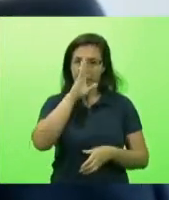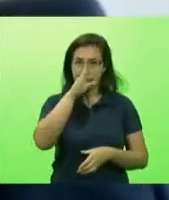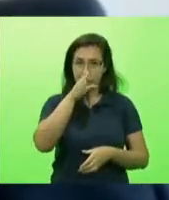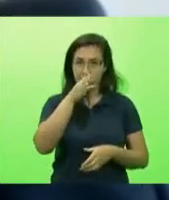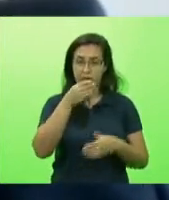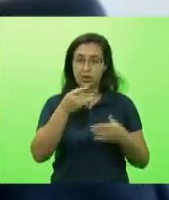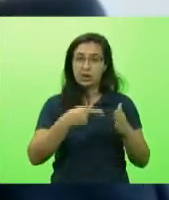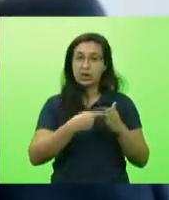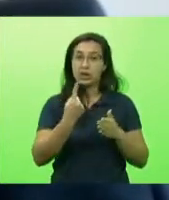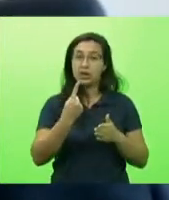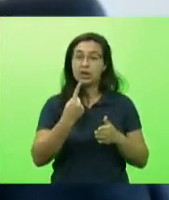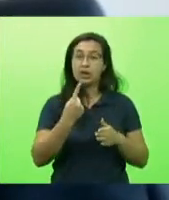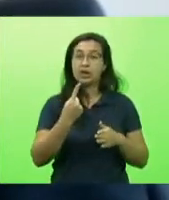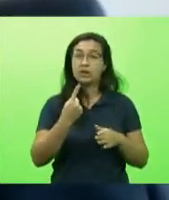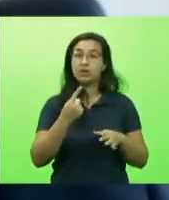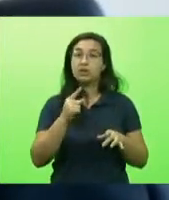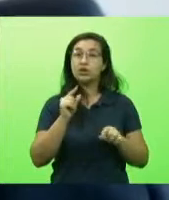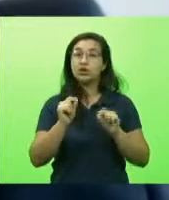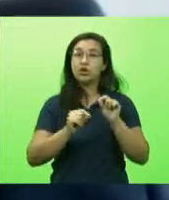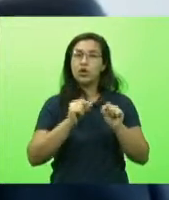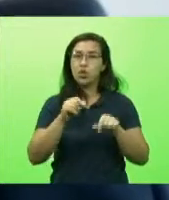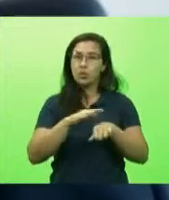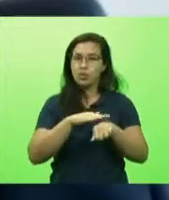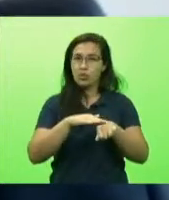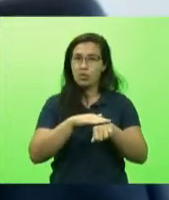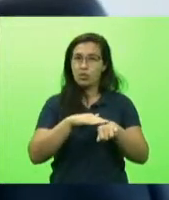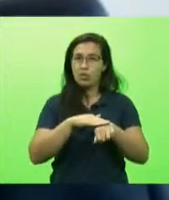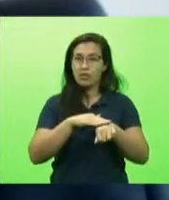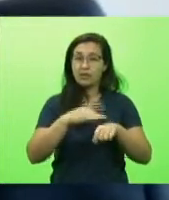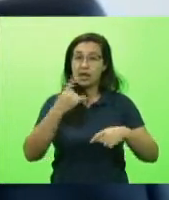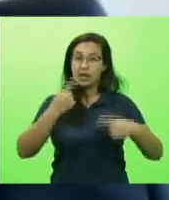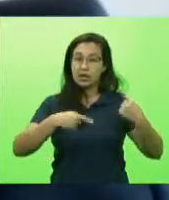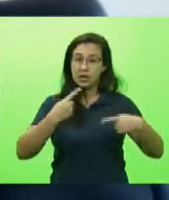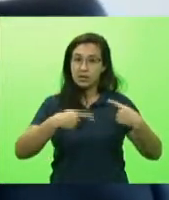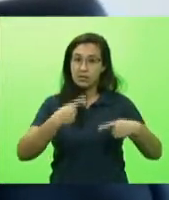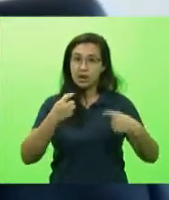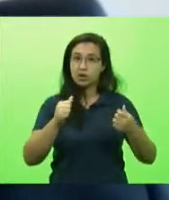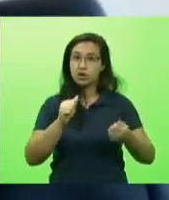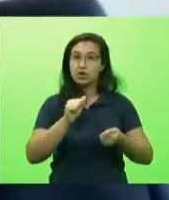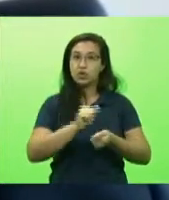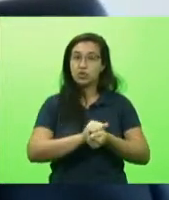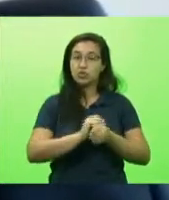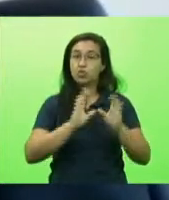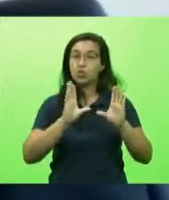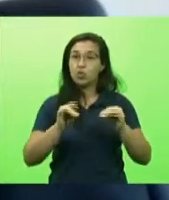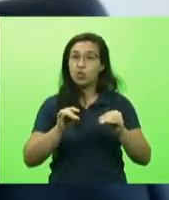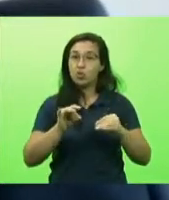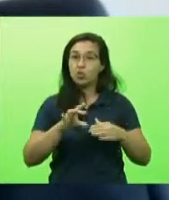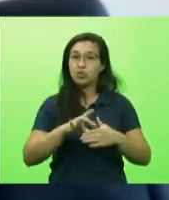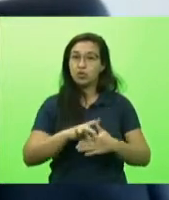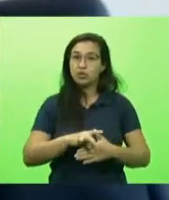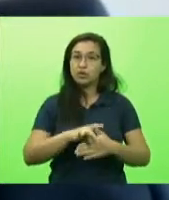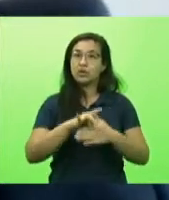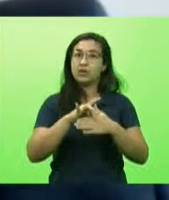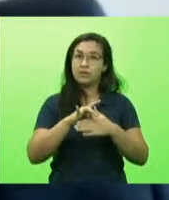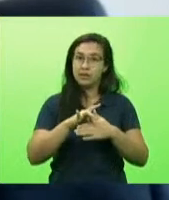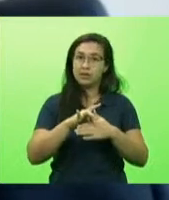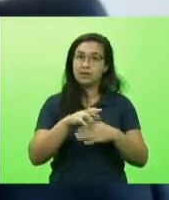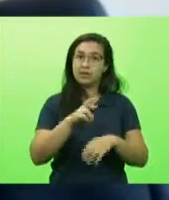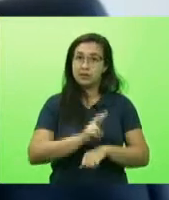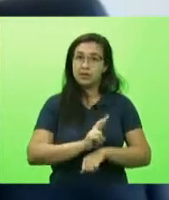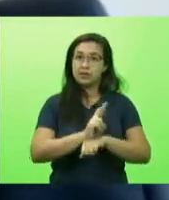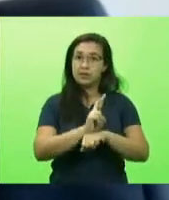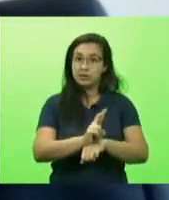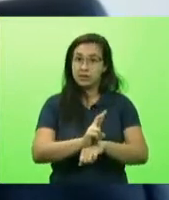determinados a nível central do ente federal em debate também com todos os representantes dos estados e municípios brasileiros